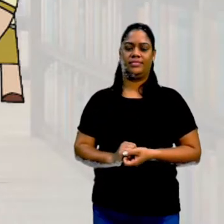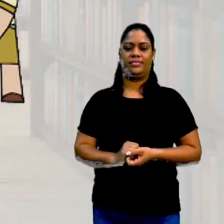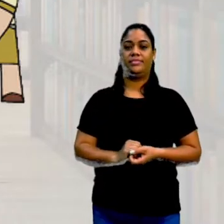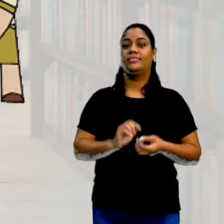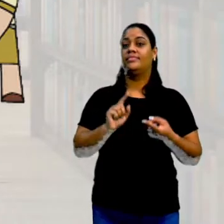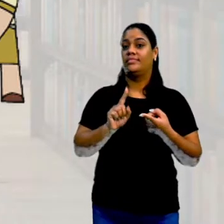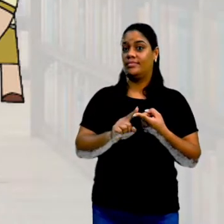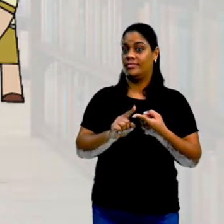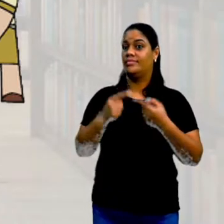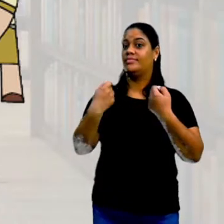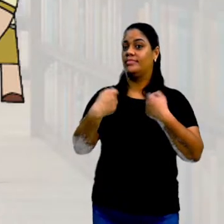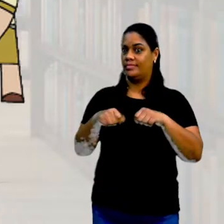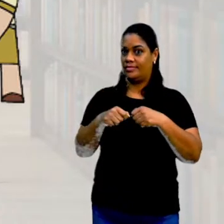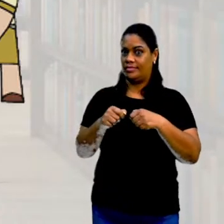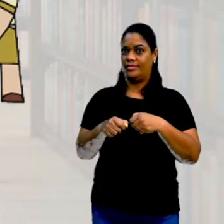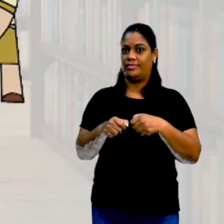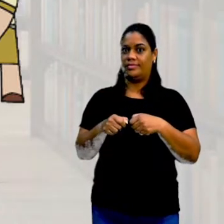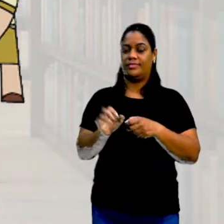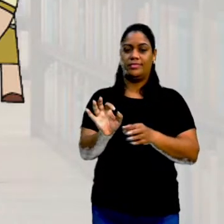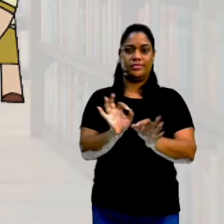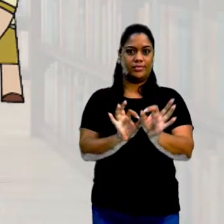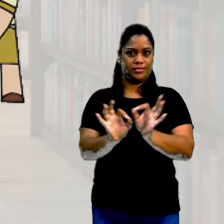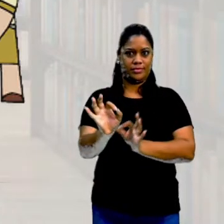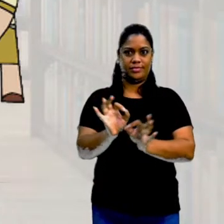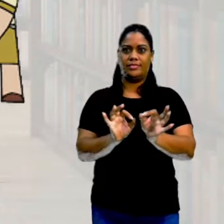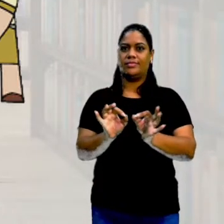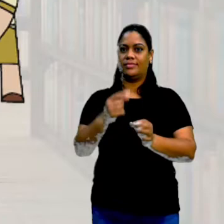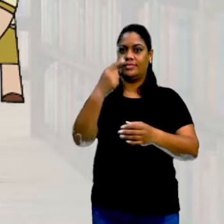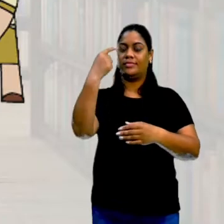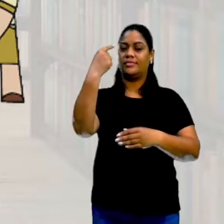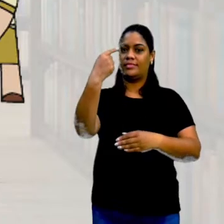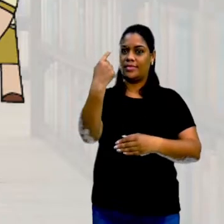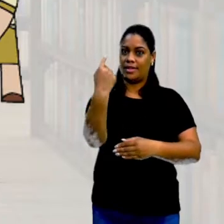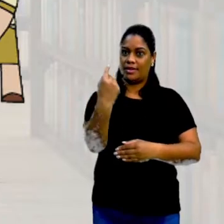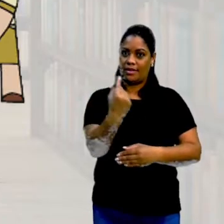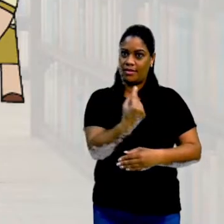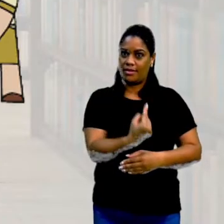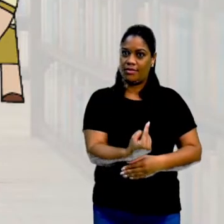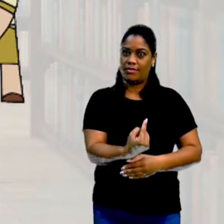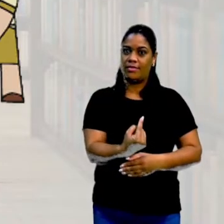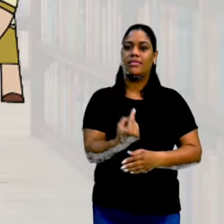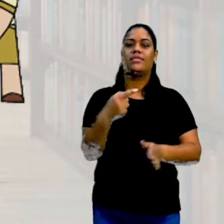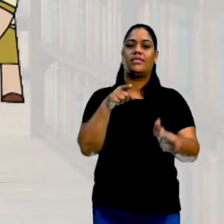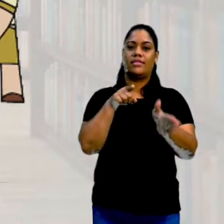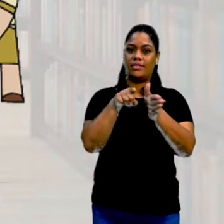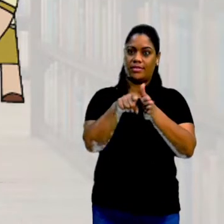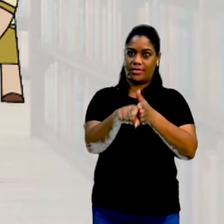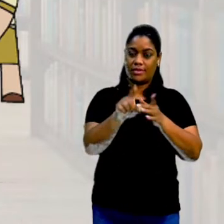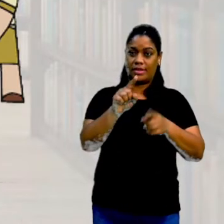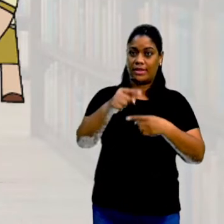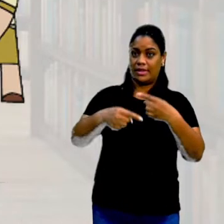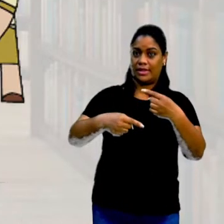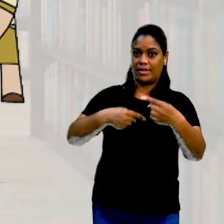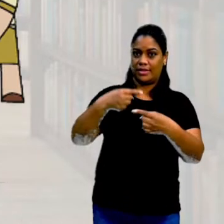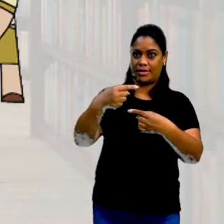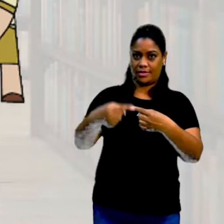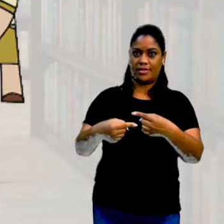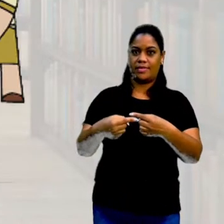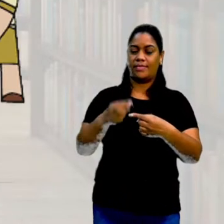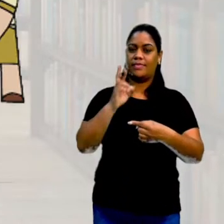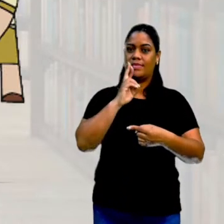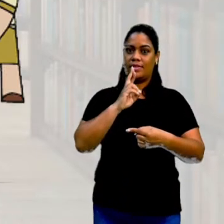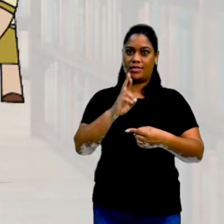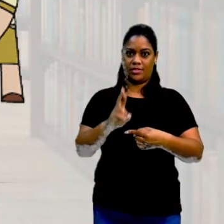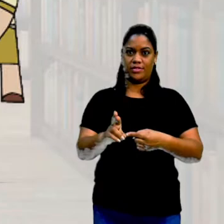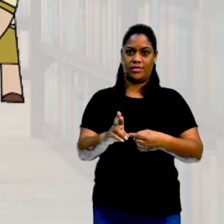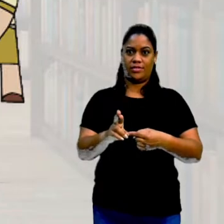disso, ela precisa elaborar as perguntas. Depois, ela vai coletar as respostas.